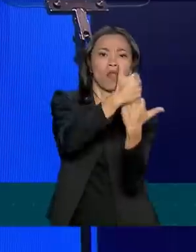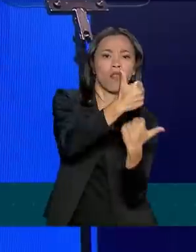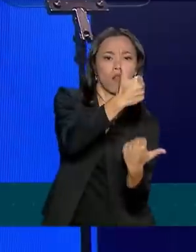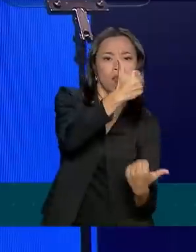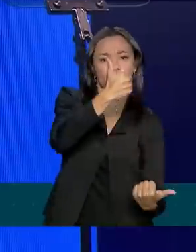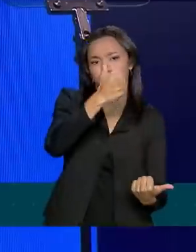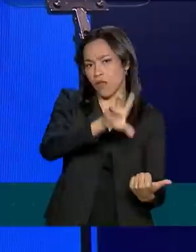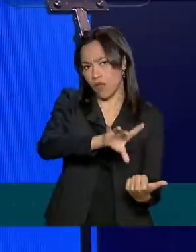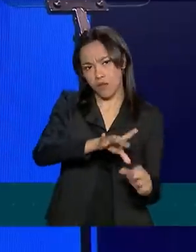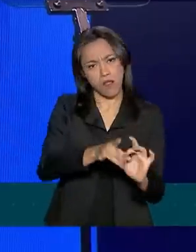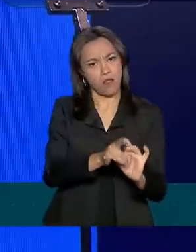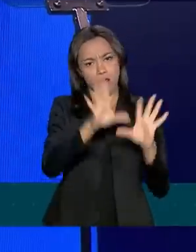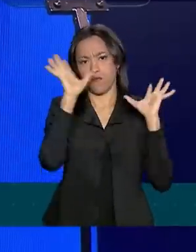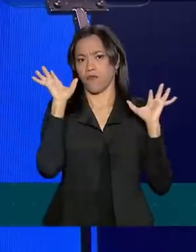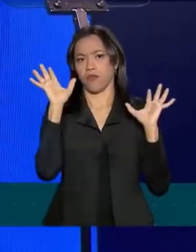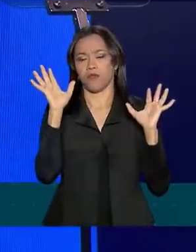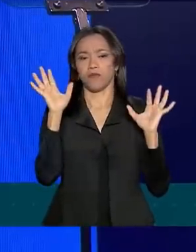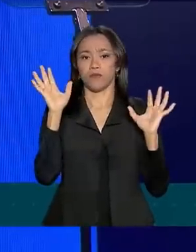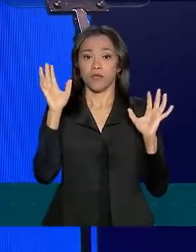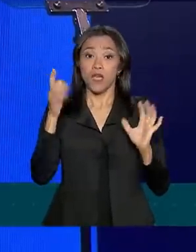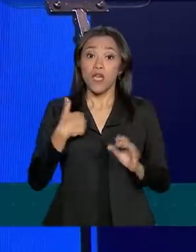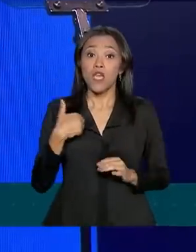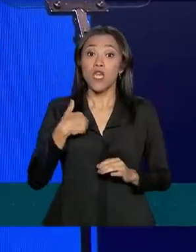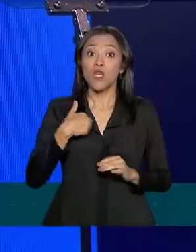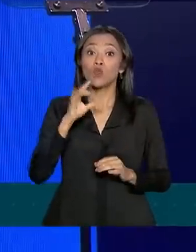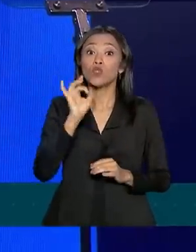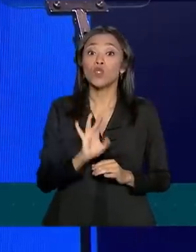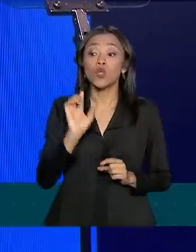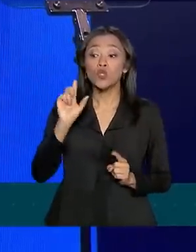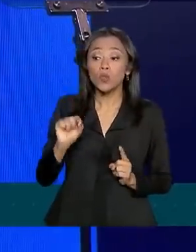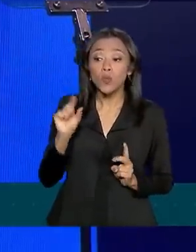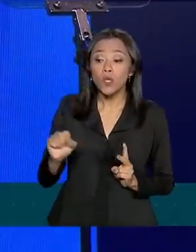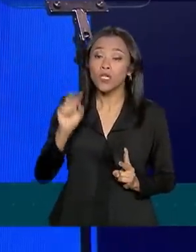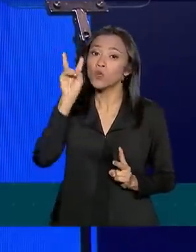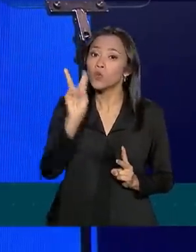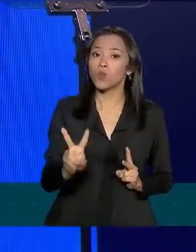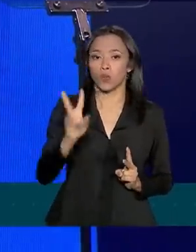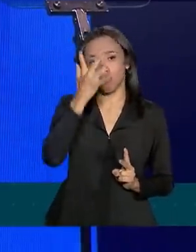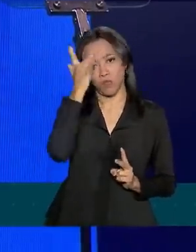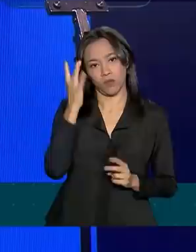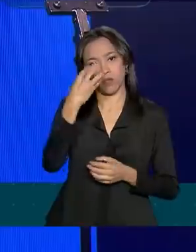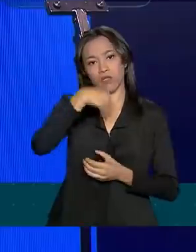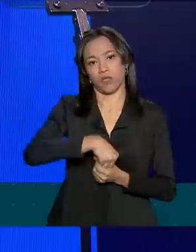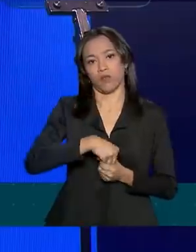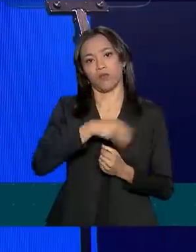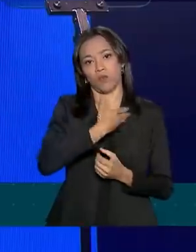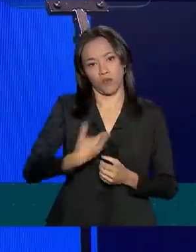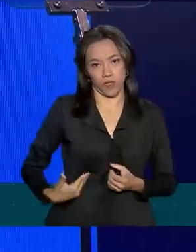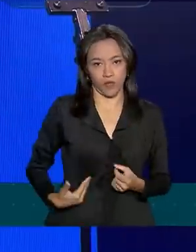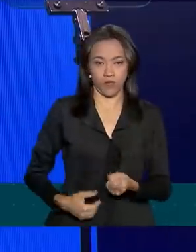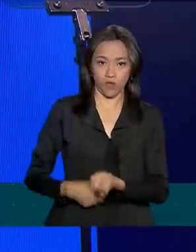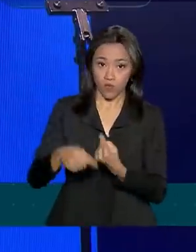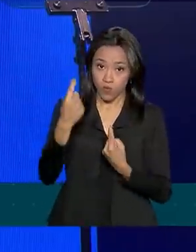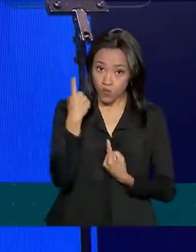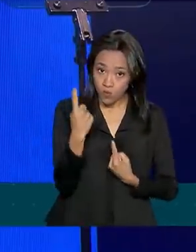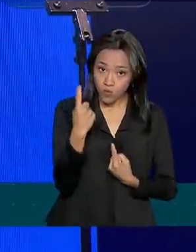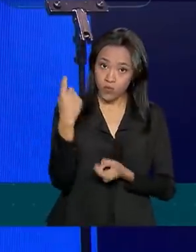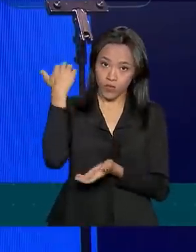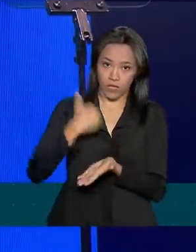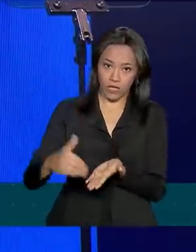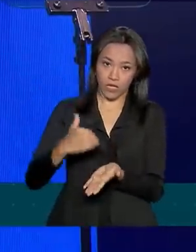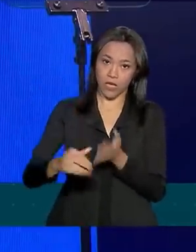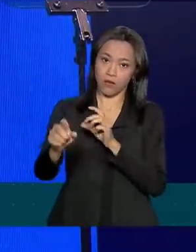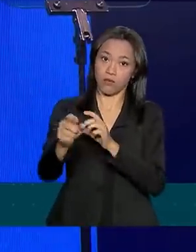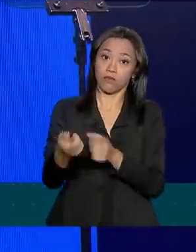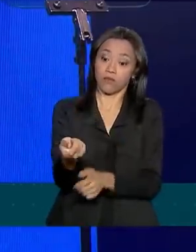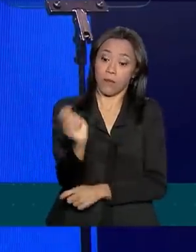Confesso a vocês, eu só indiquei duas pessoas no governo fora os ministros. Um foi o secretário da Pesca,